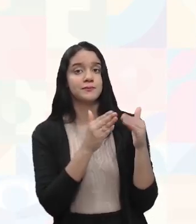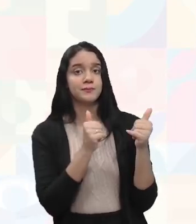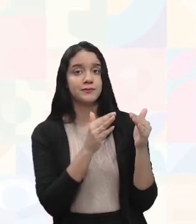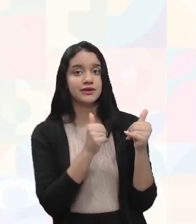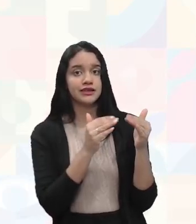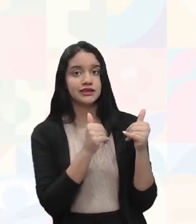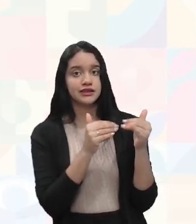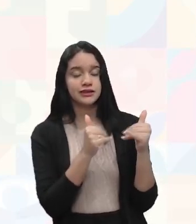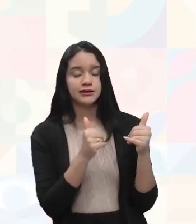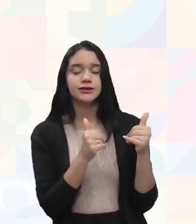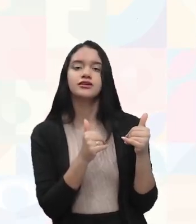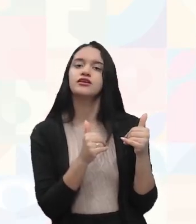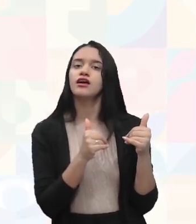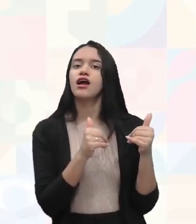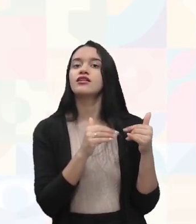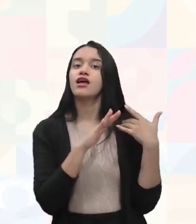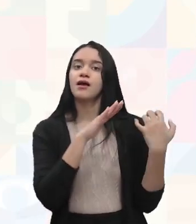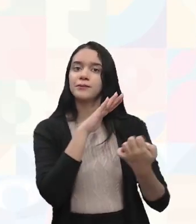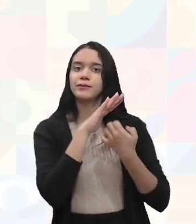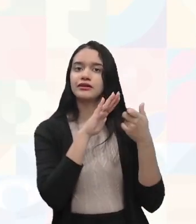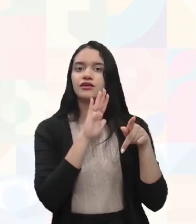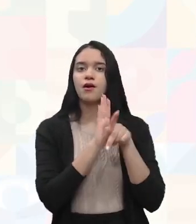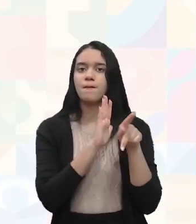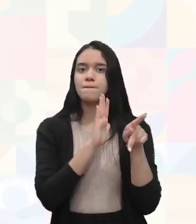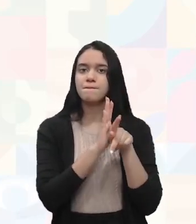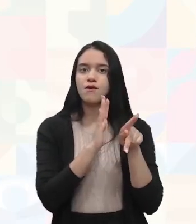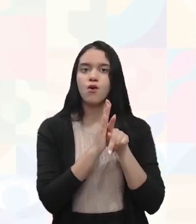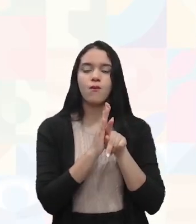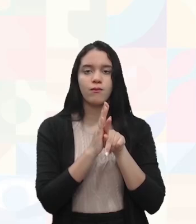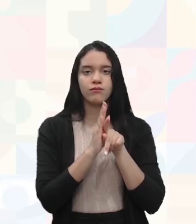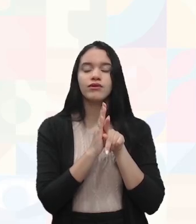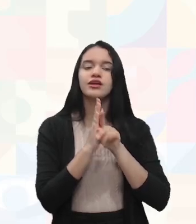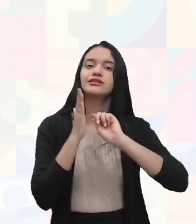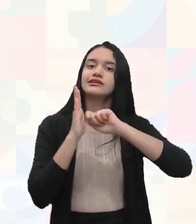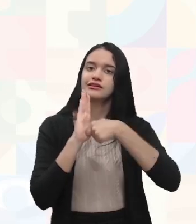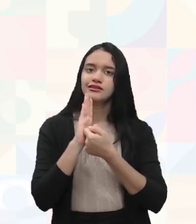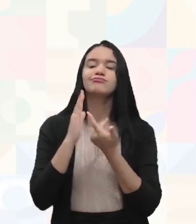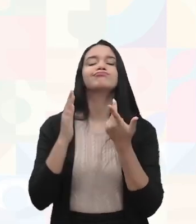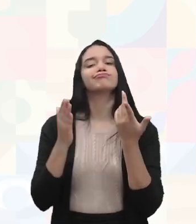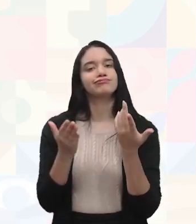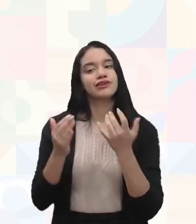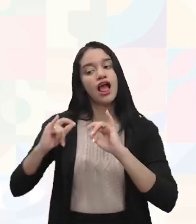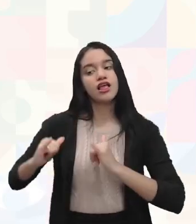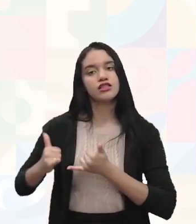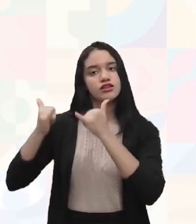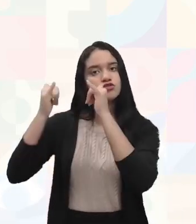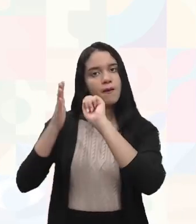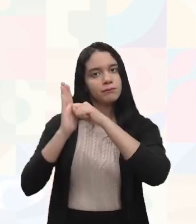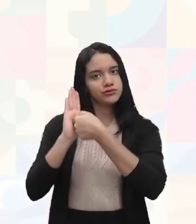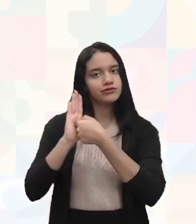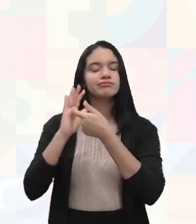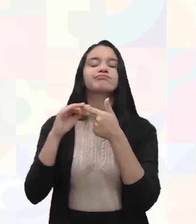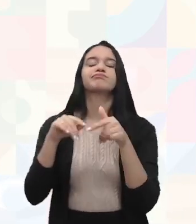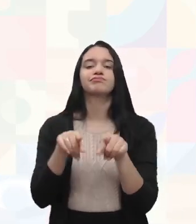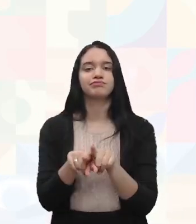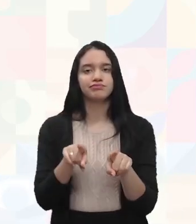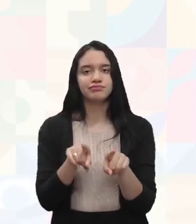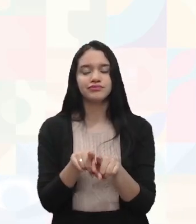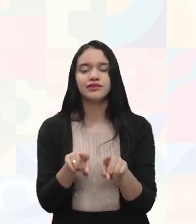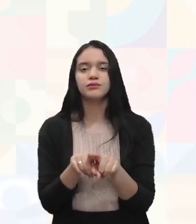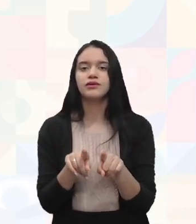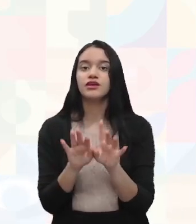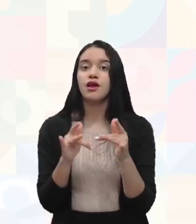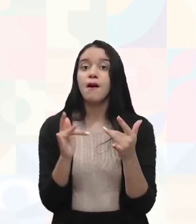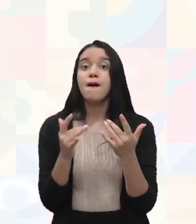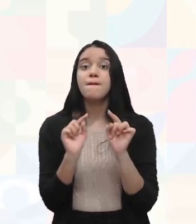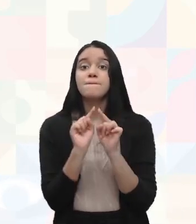concessionária que faça o desligamento para poder ficar realmente sem problema de ter esse